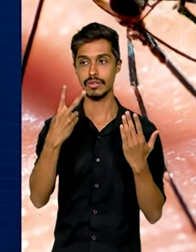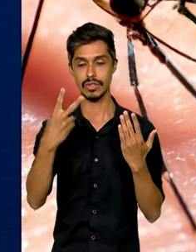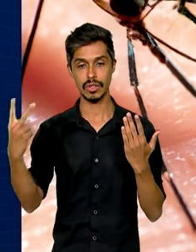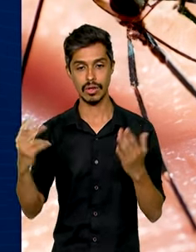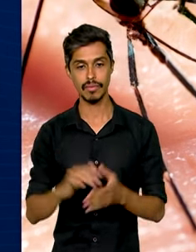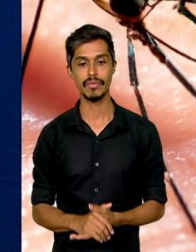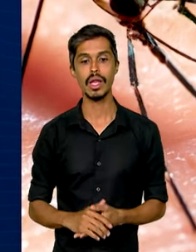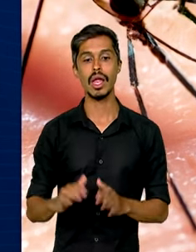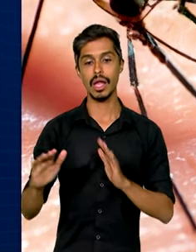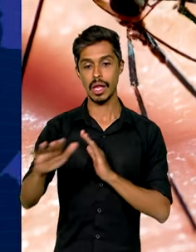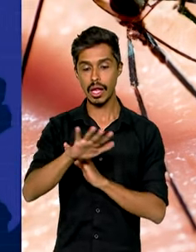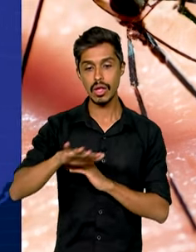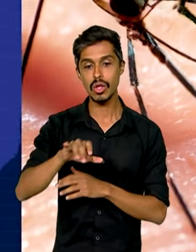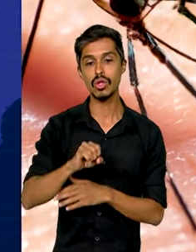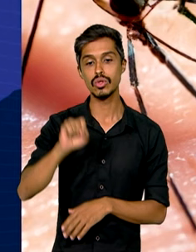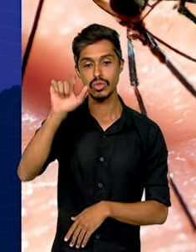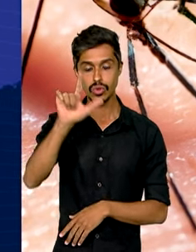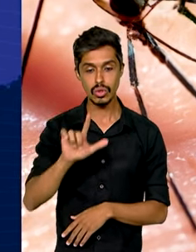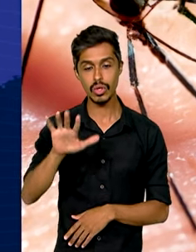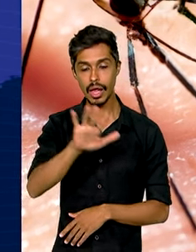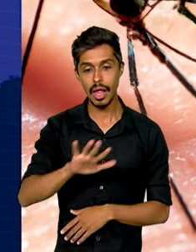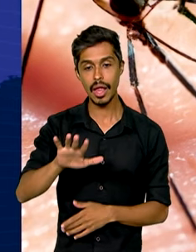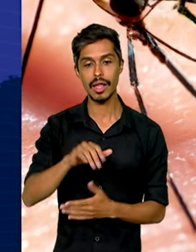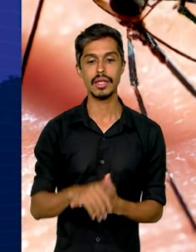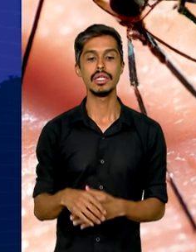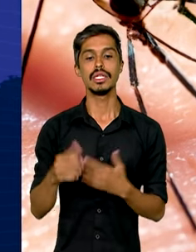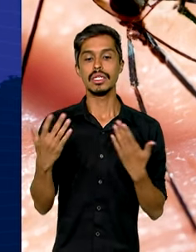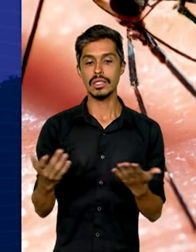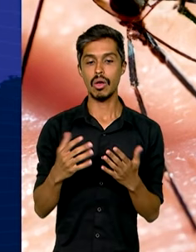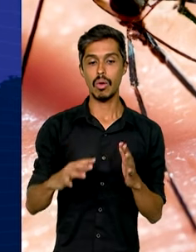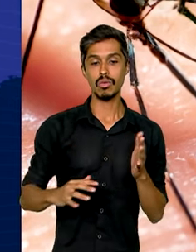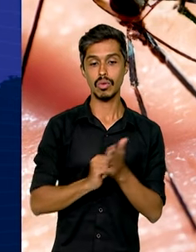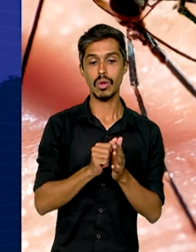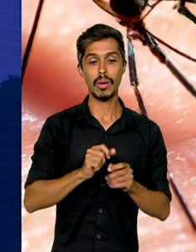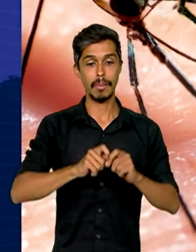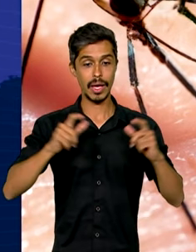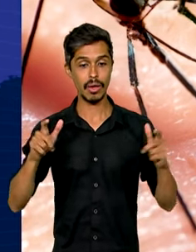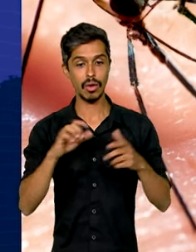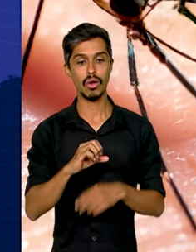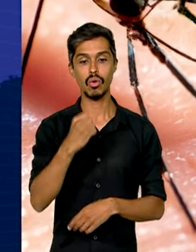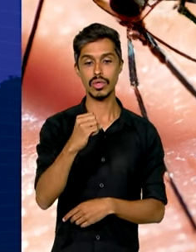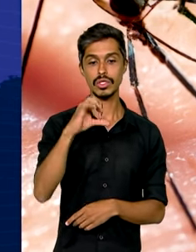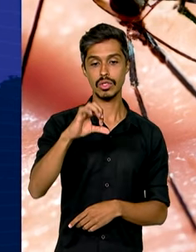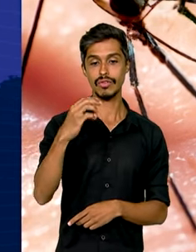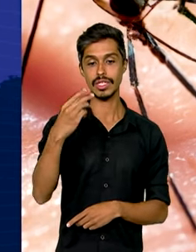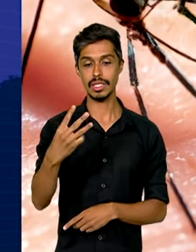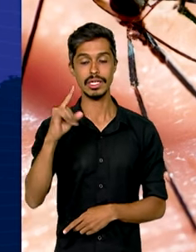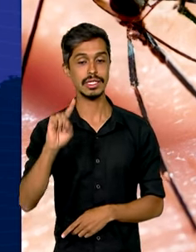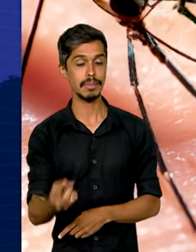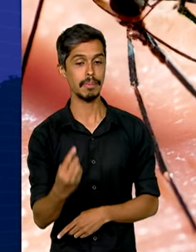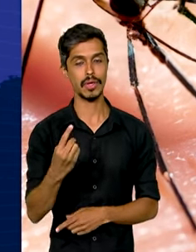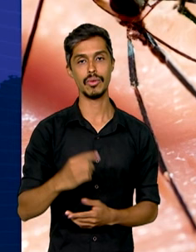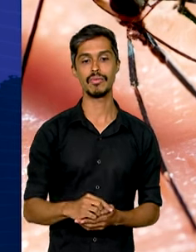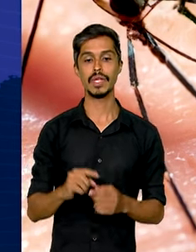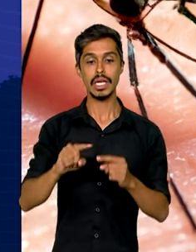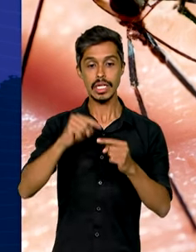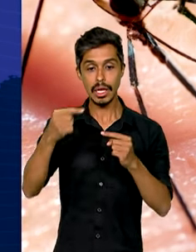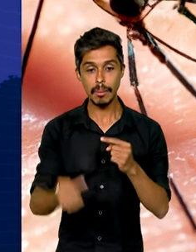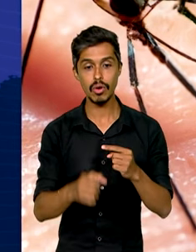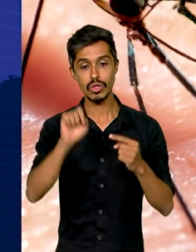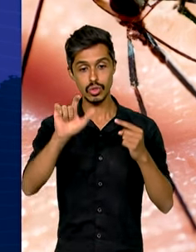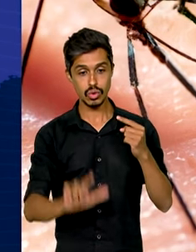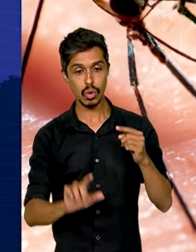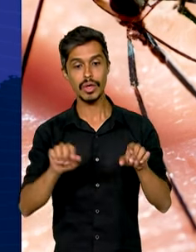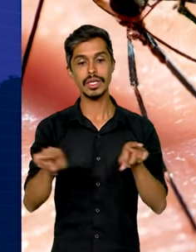região sudeste registrou o maior número de casos, cerca de 893 mil, seguida pelas regiões